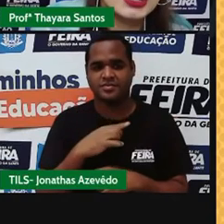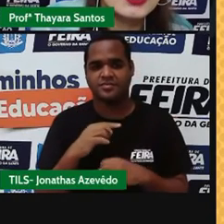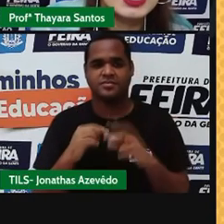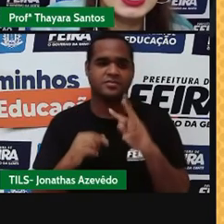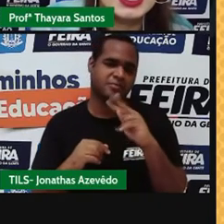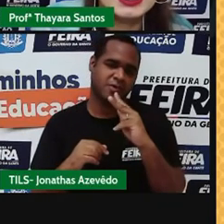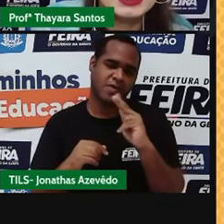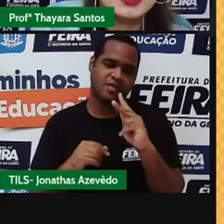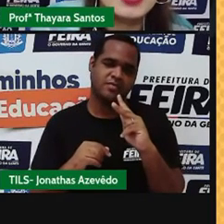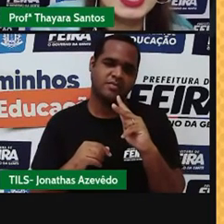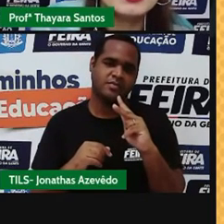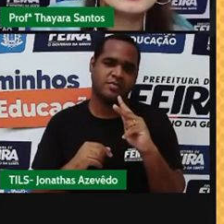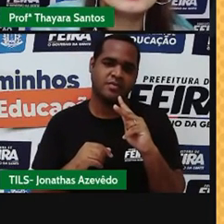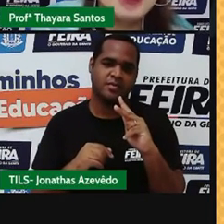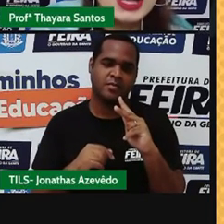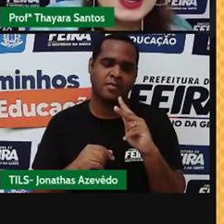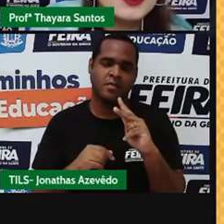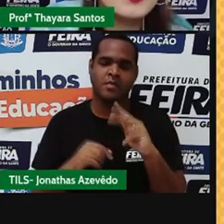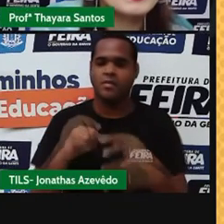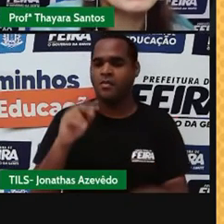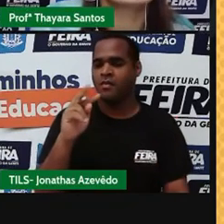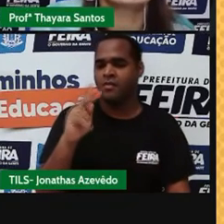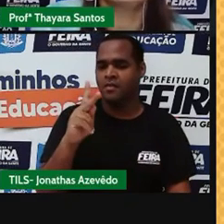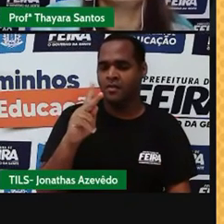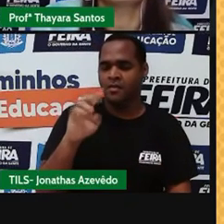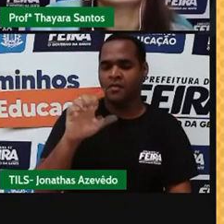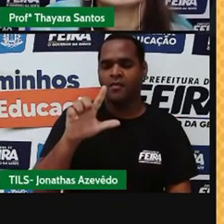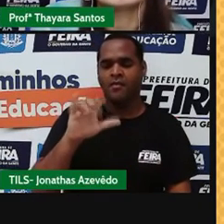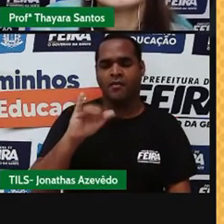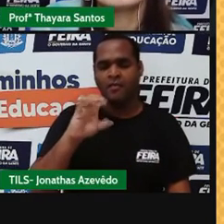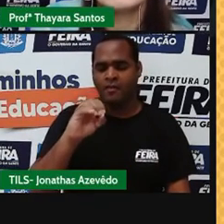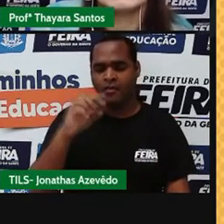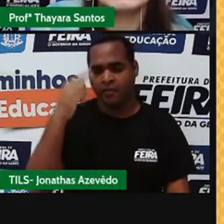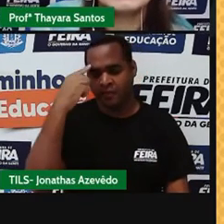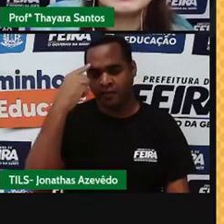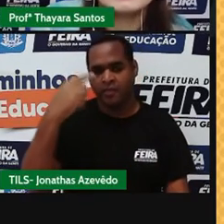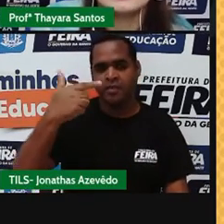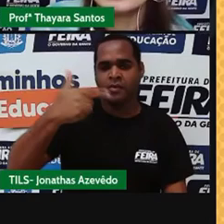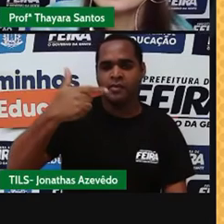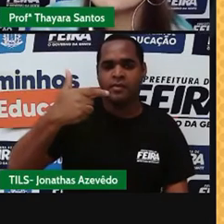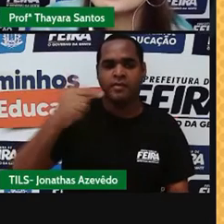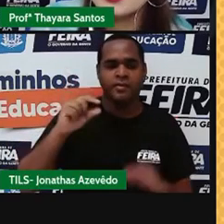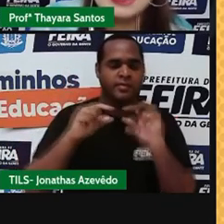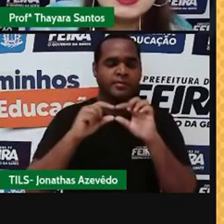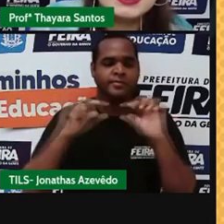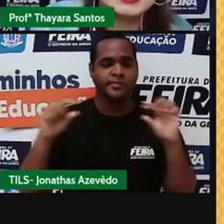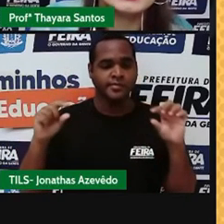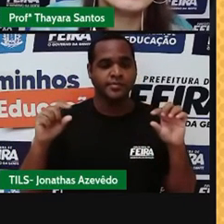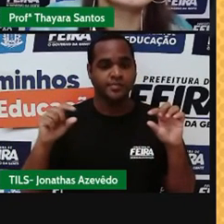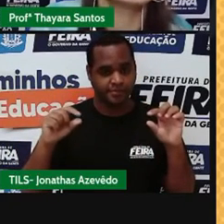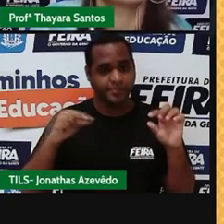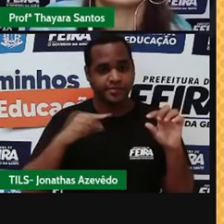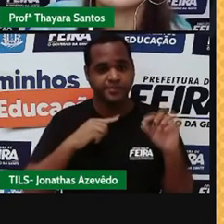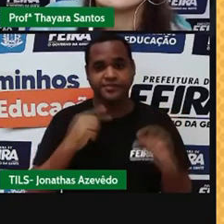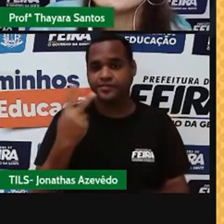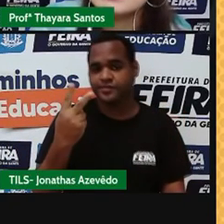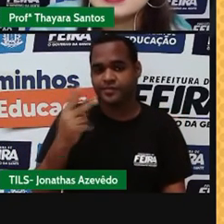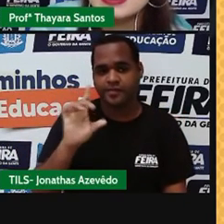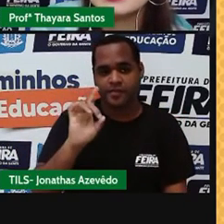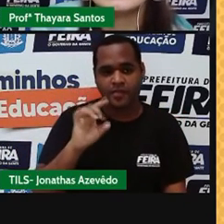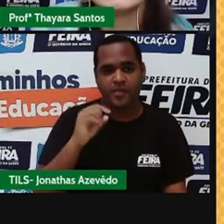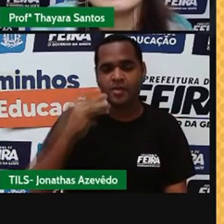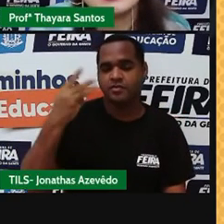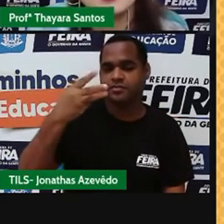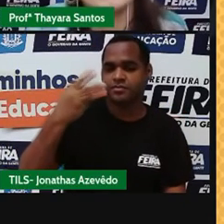hidrogênio e aqui também do hélio. Todo mundo que está na segunda linha só tem duas camadas eletrônicas. Quem está na